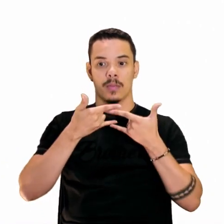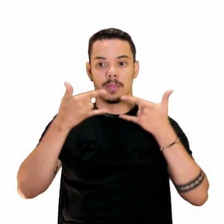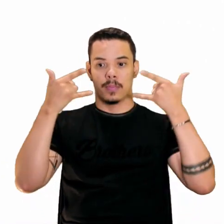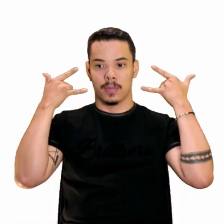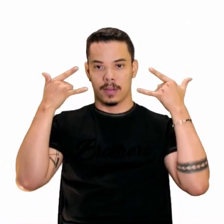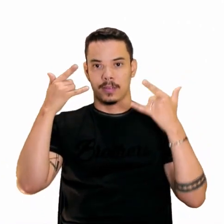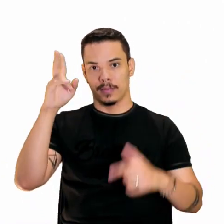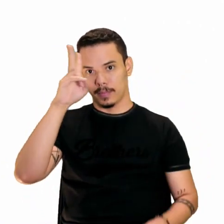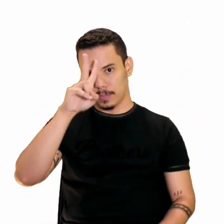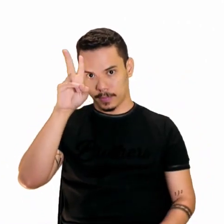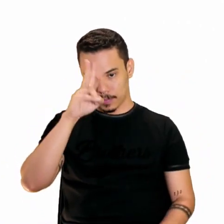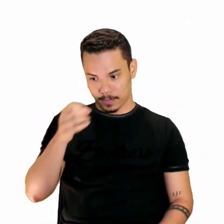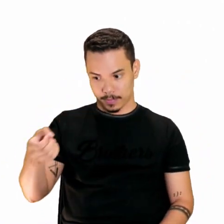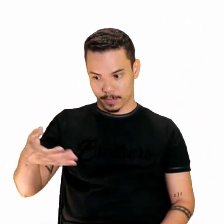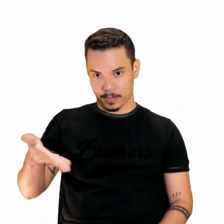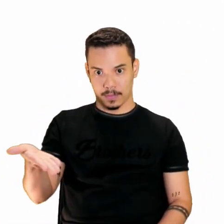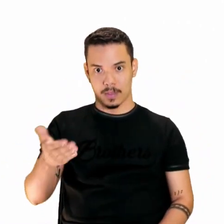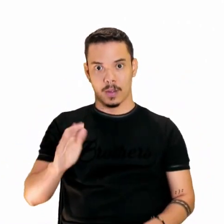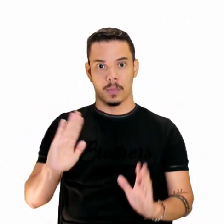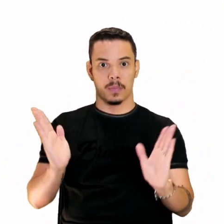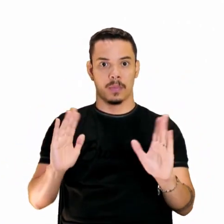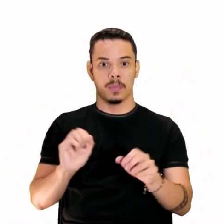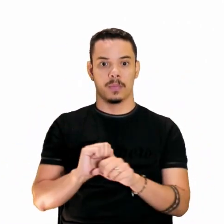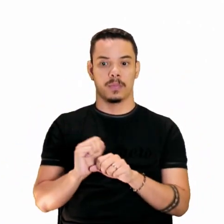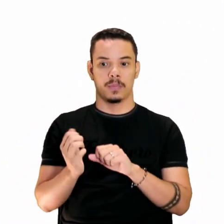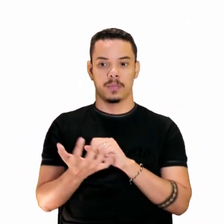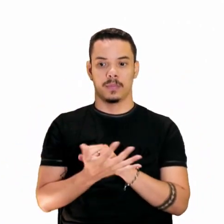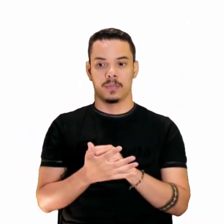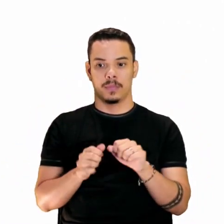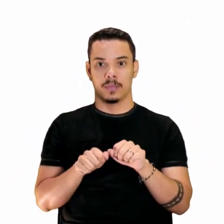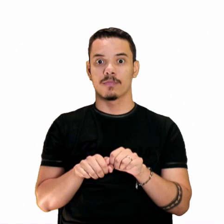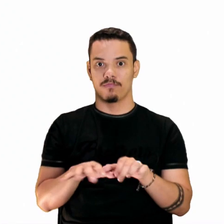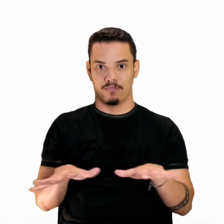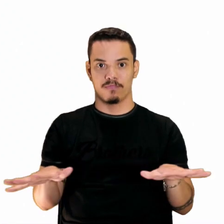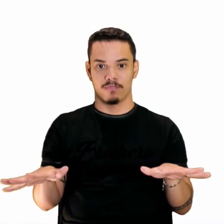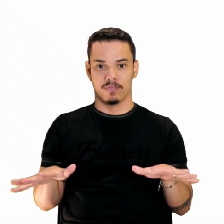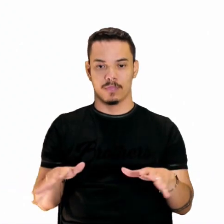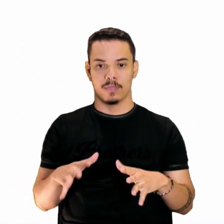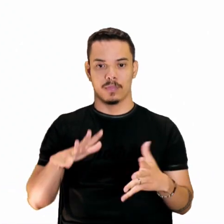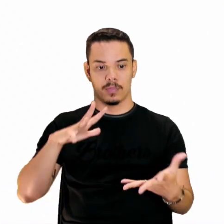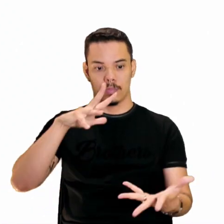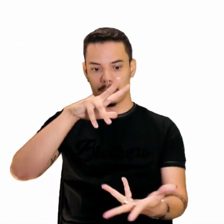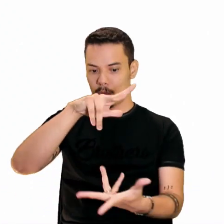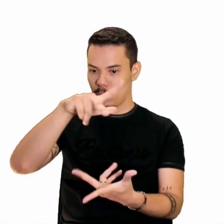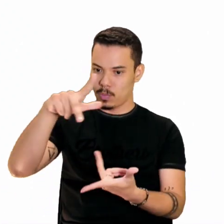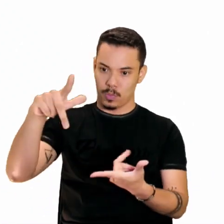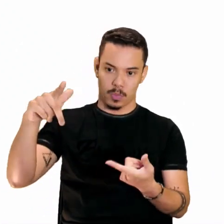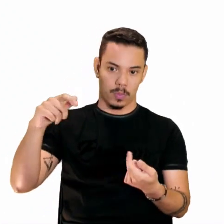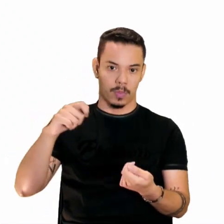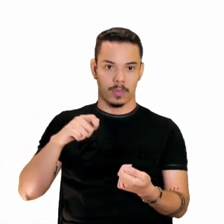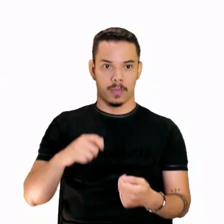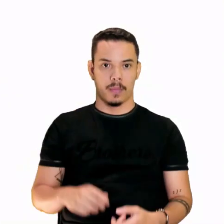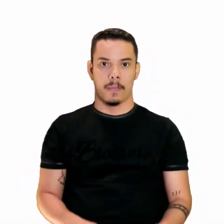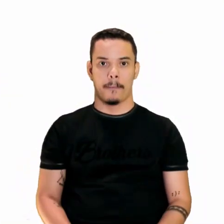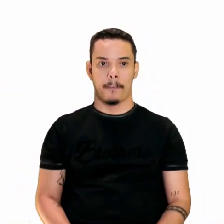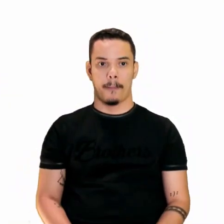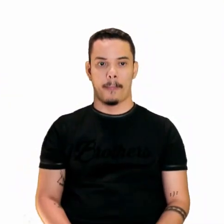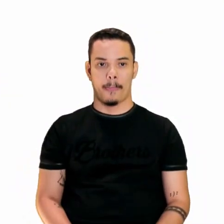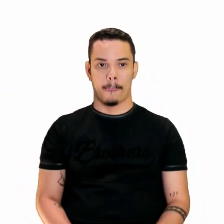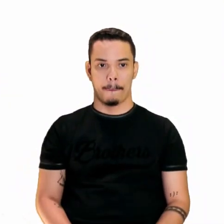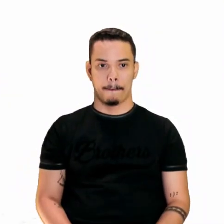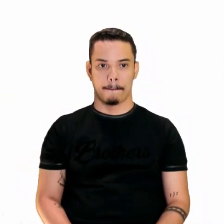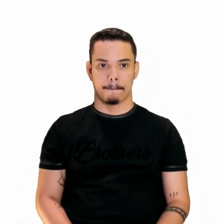É, bem contemporâneo, um período, né? Que vivemos aí o mundo inteiro, né? Com essa pandemia.